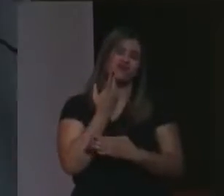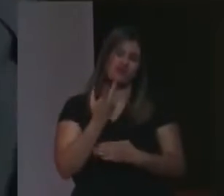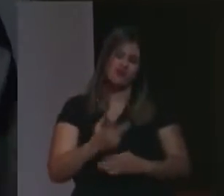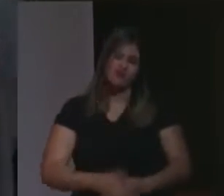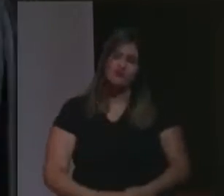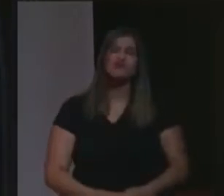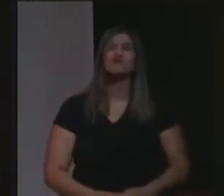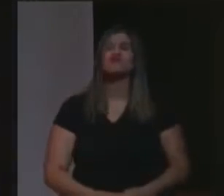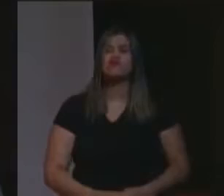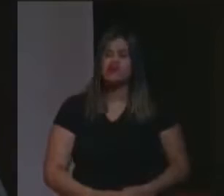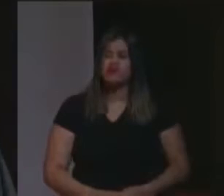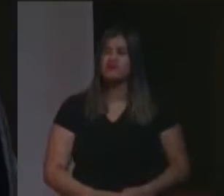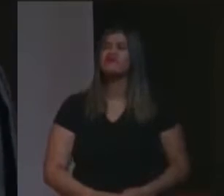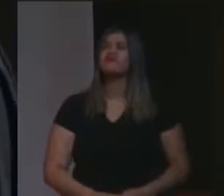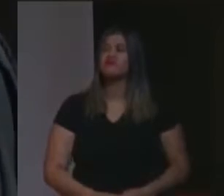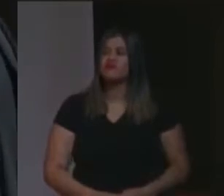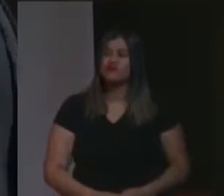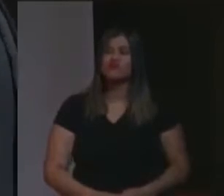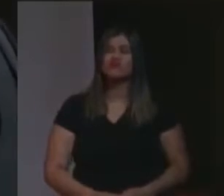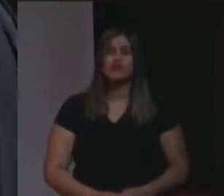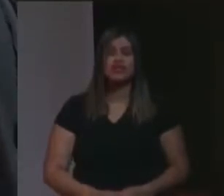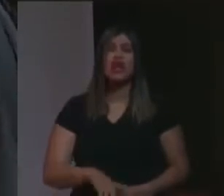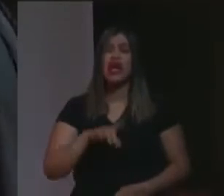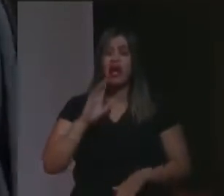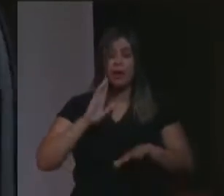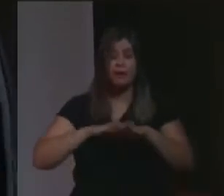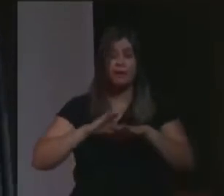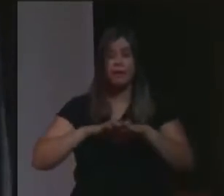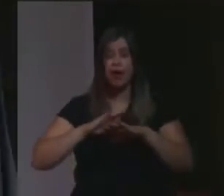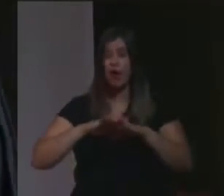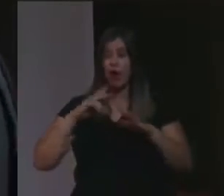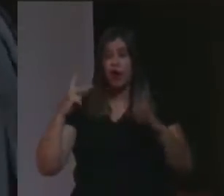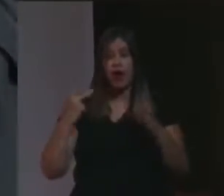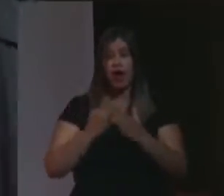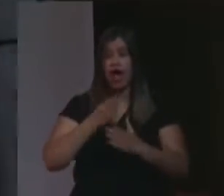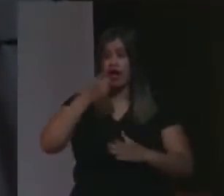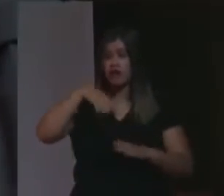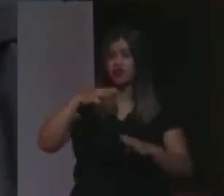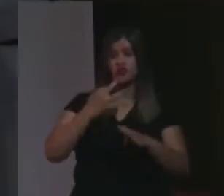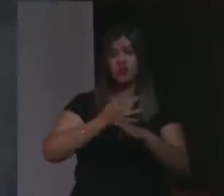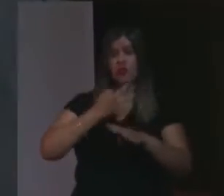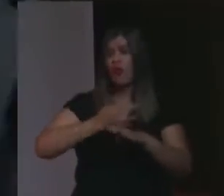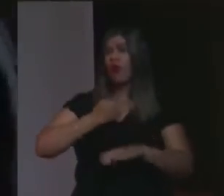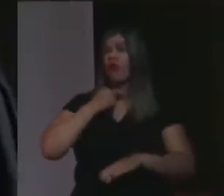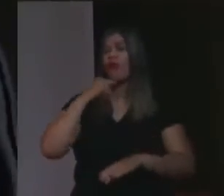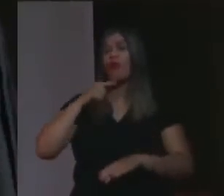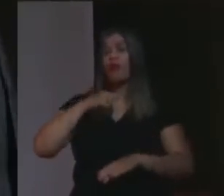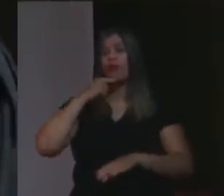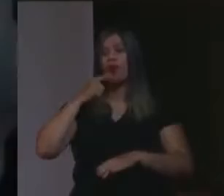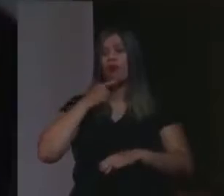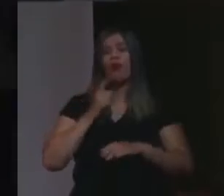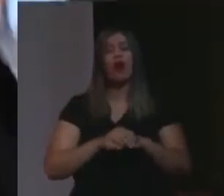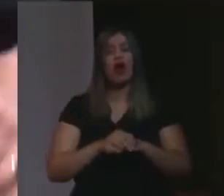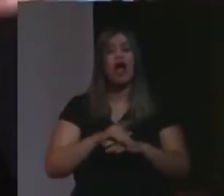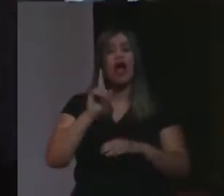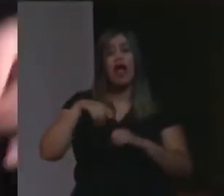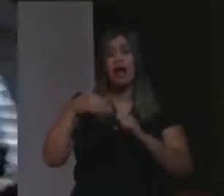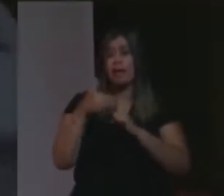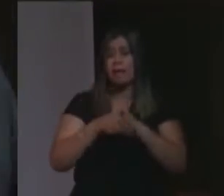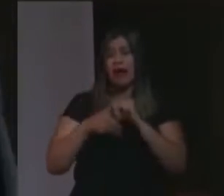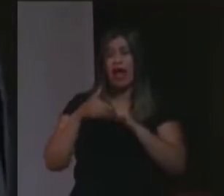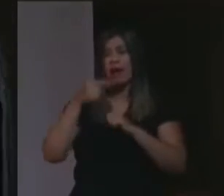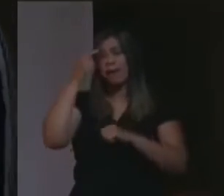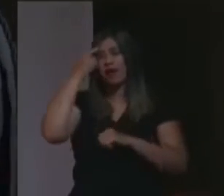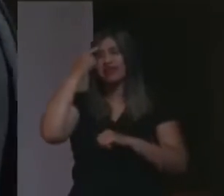é cometer um arbítrio daqueles que nós nunca toleramos. É usar o princípio de que os fins